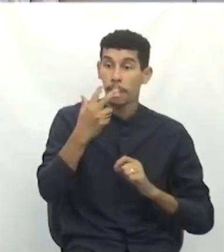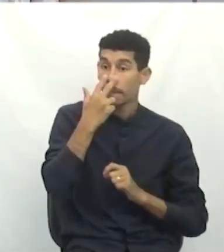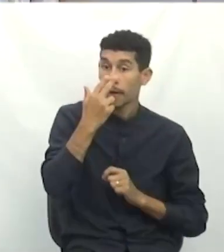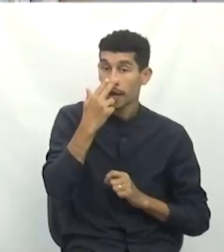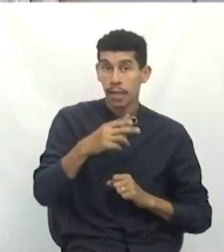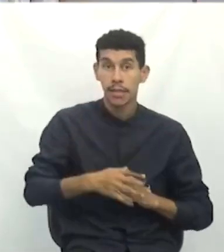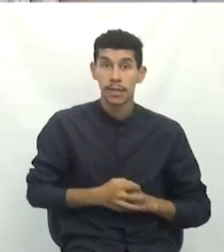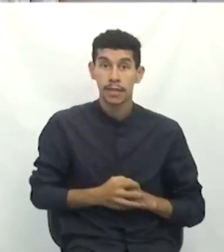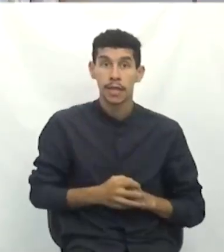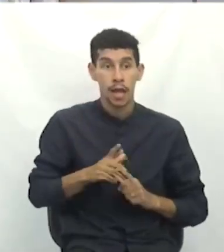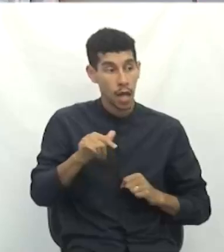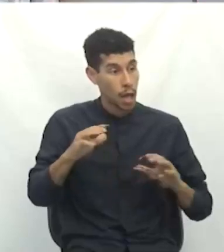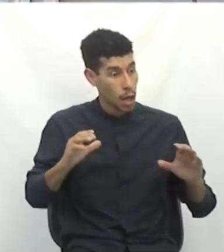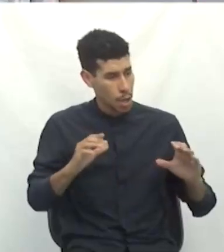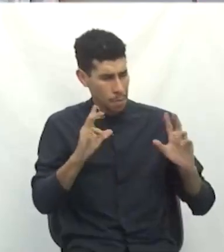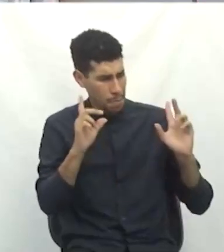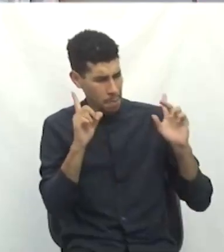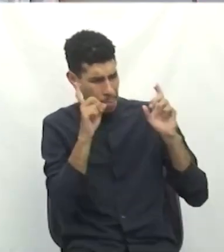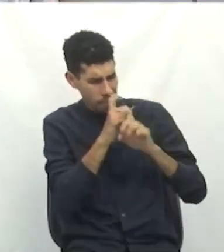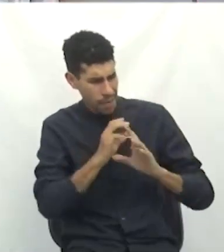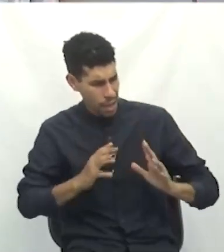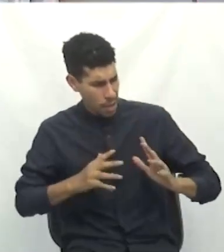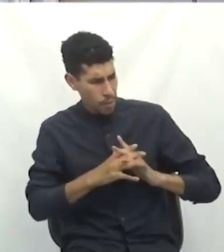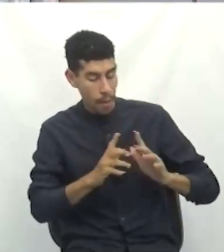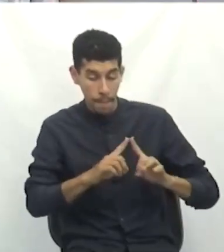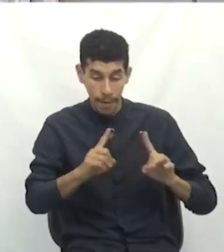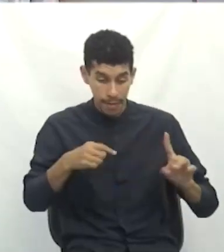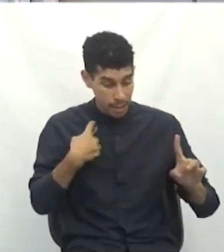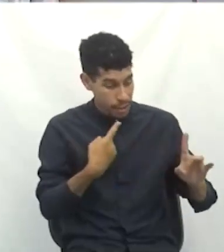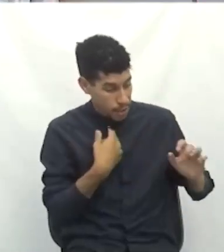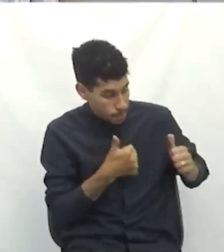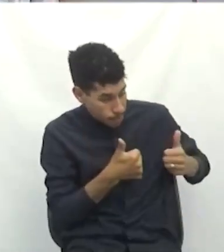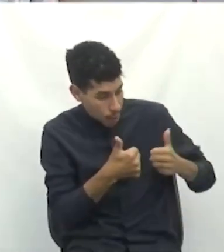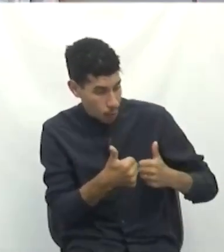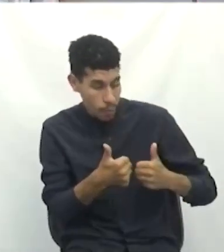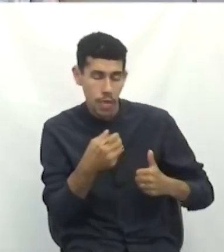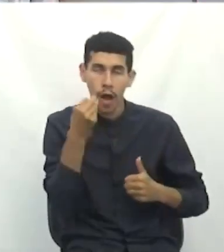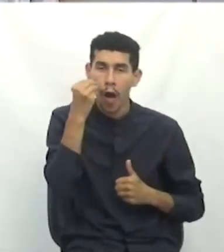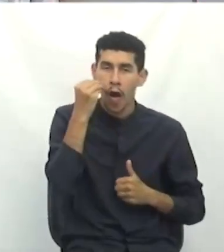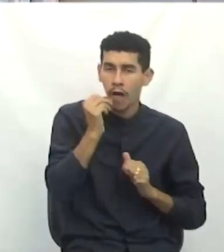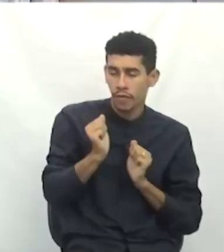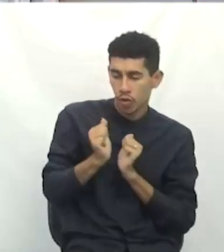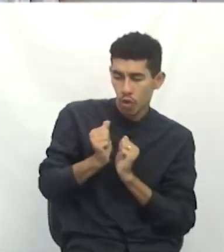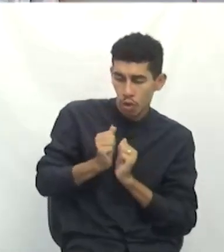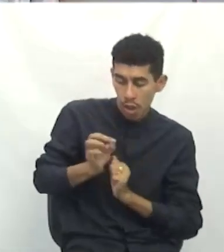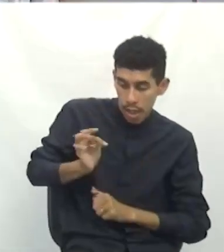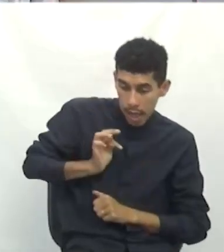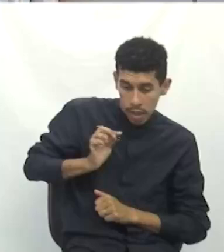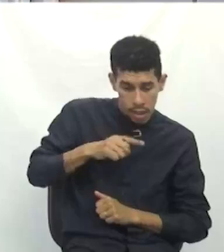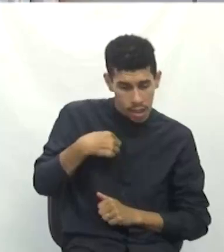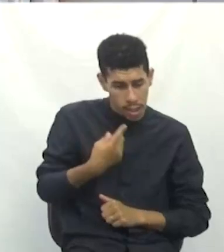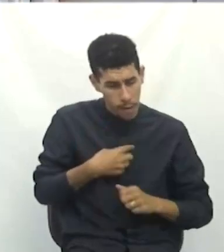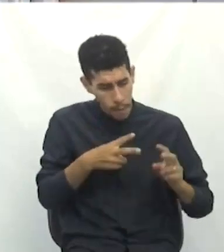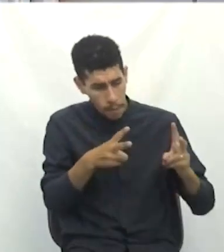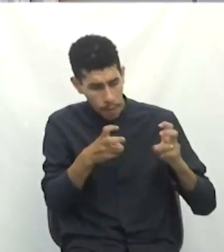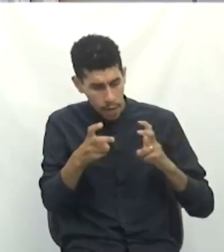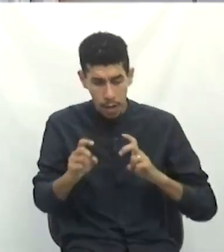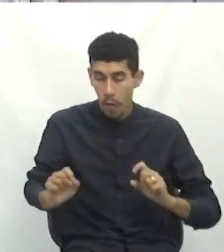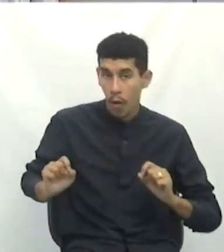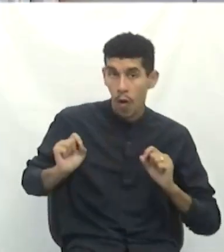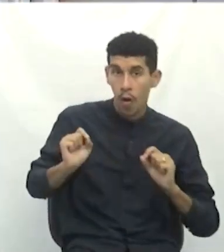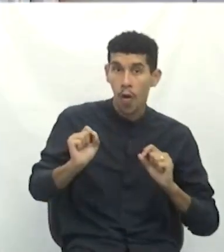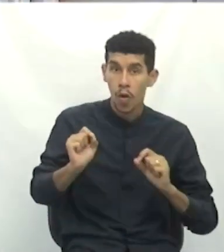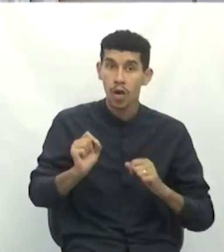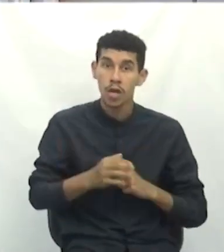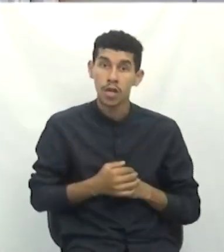é complexo, mas a gente acompanhando, e claro que com a ajuda dos técnicos, a gente observa muito que a